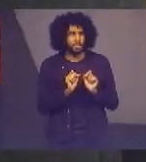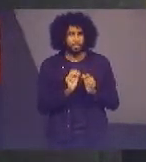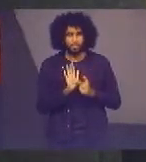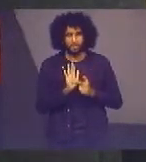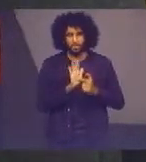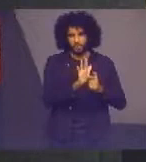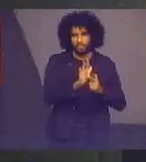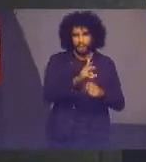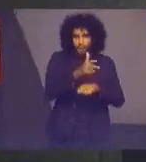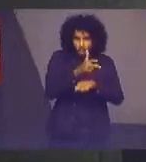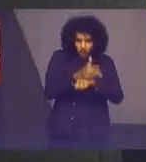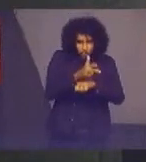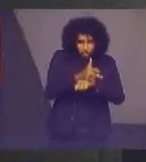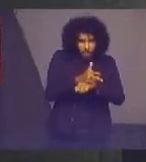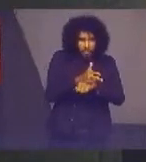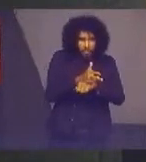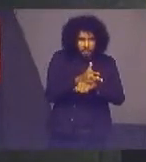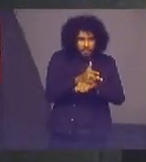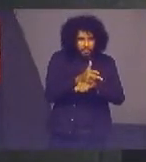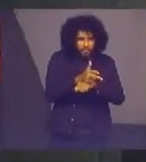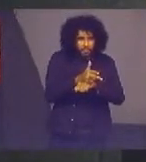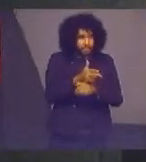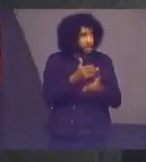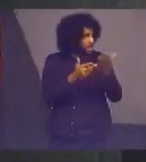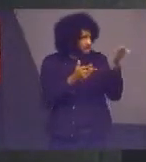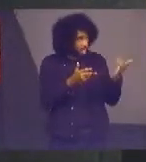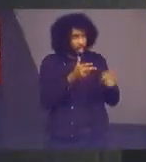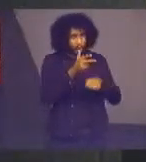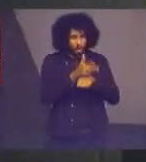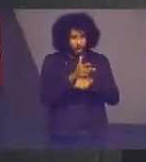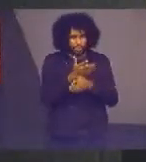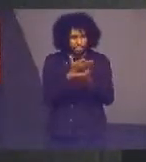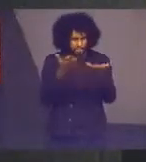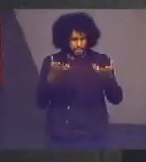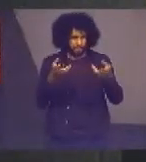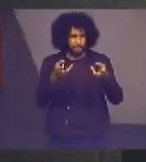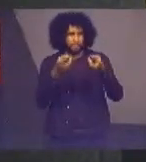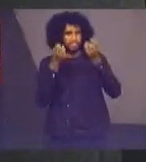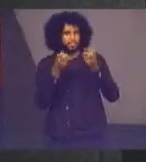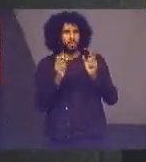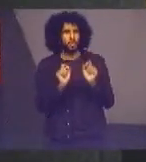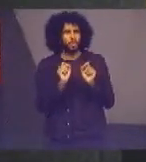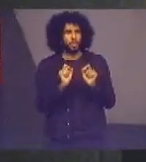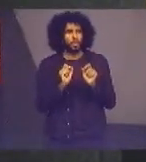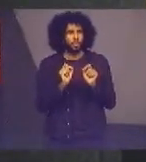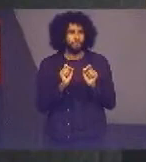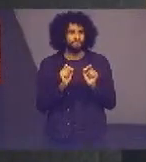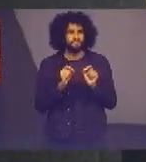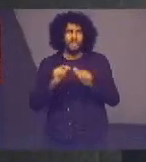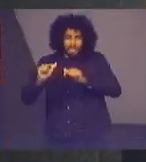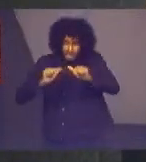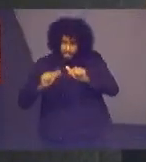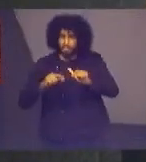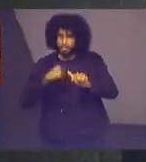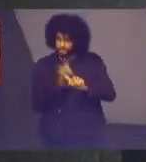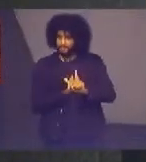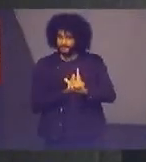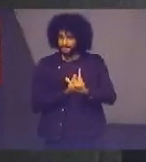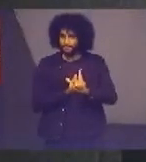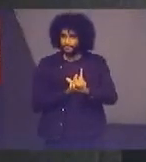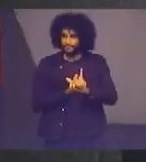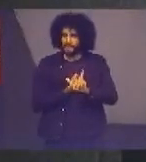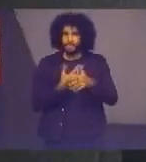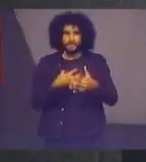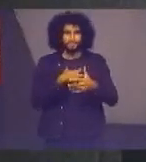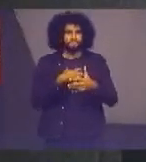E nesse vídeo, os senhores poderão observar muito do nosso trabalho. E ficará